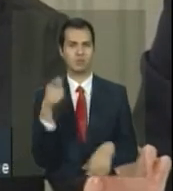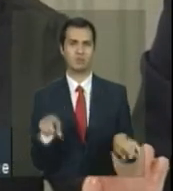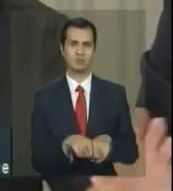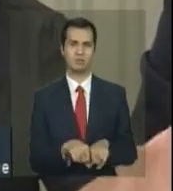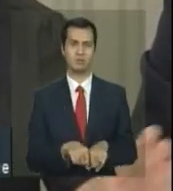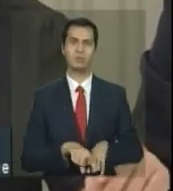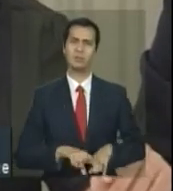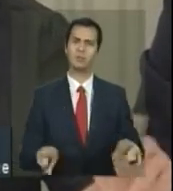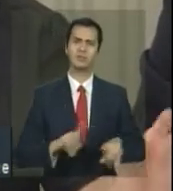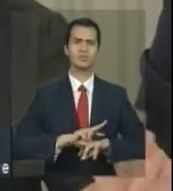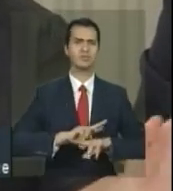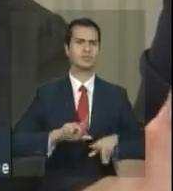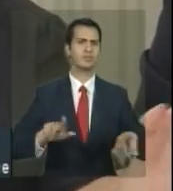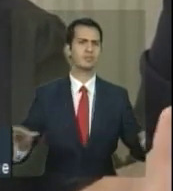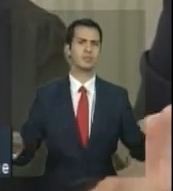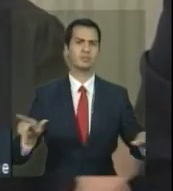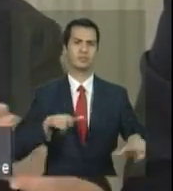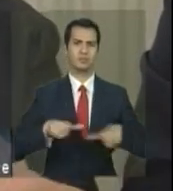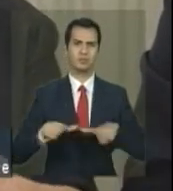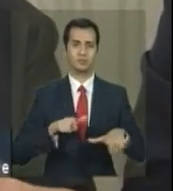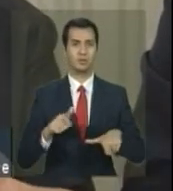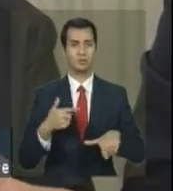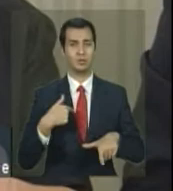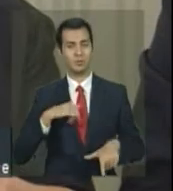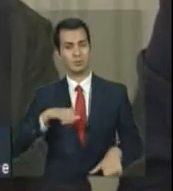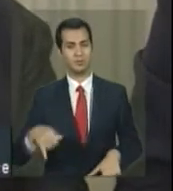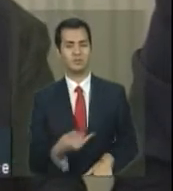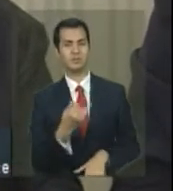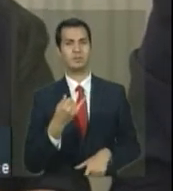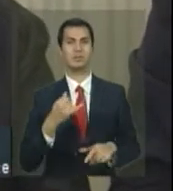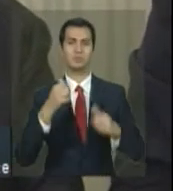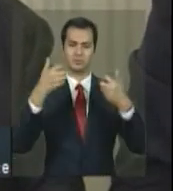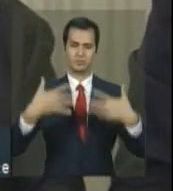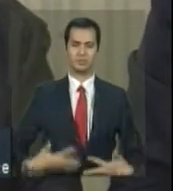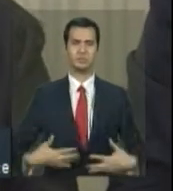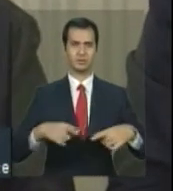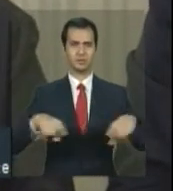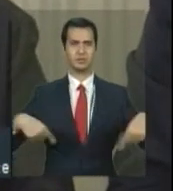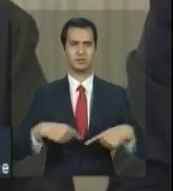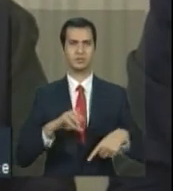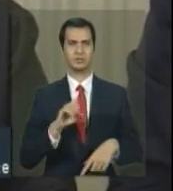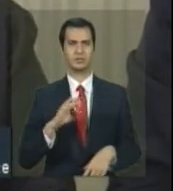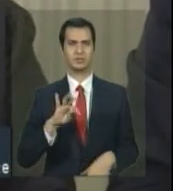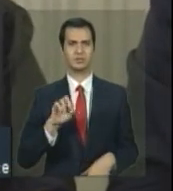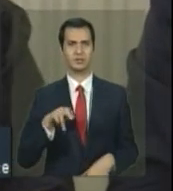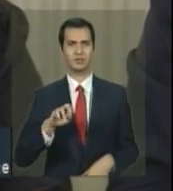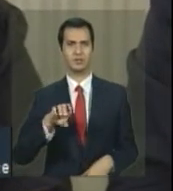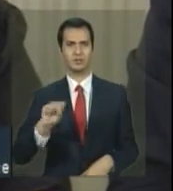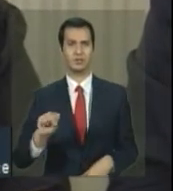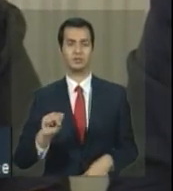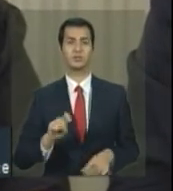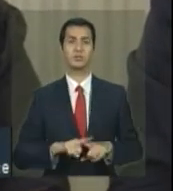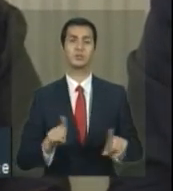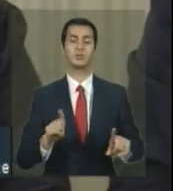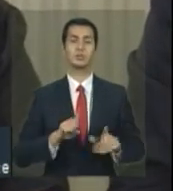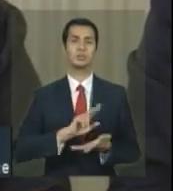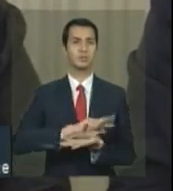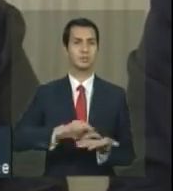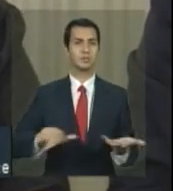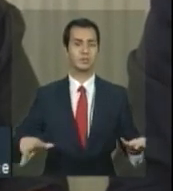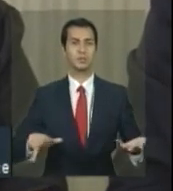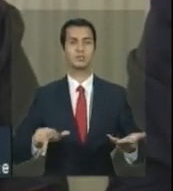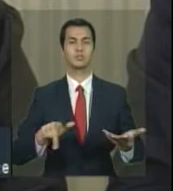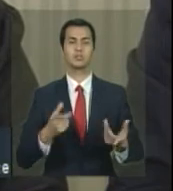todas as outras ações, eu estou me aproveitando aqui do gancho das cisternas. Então, esses recursos, todos eles estão